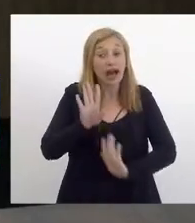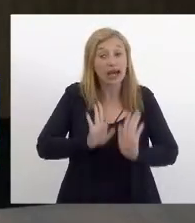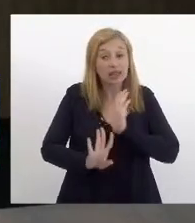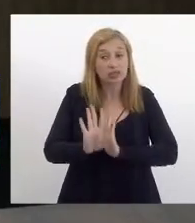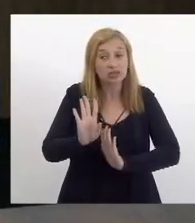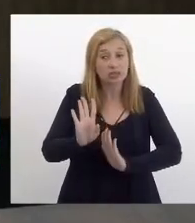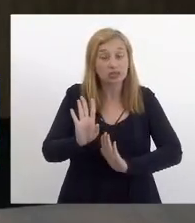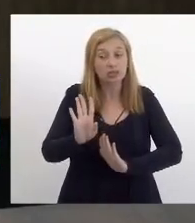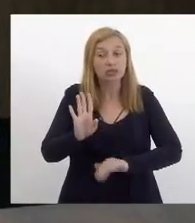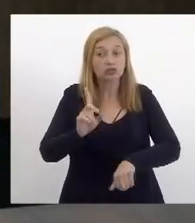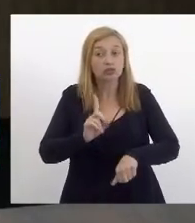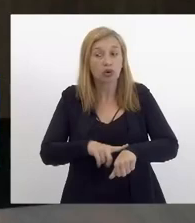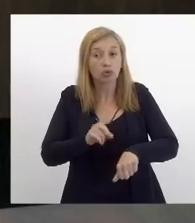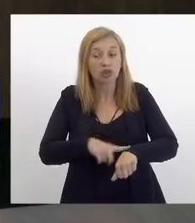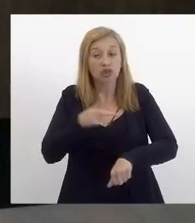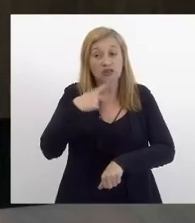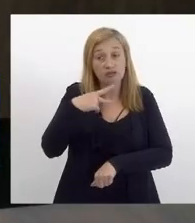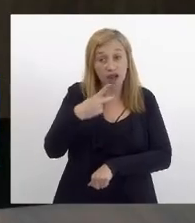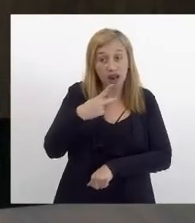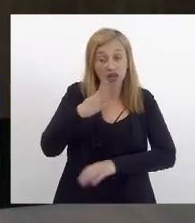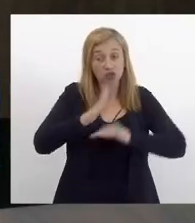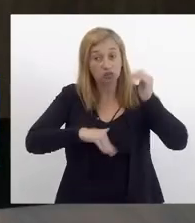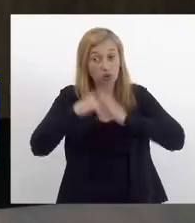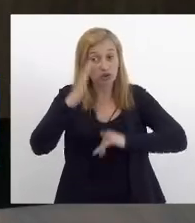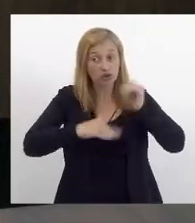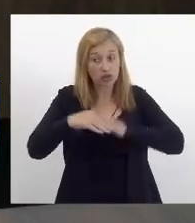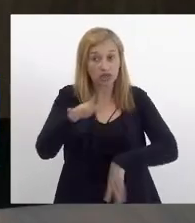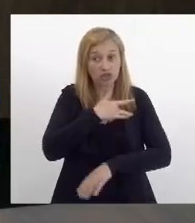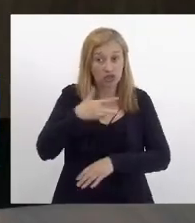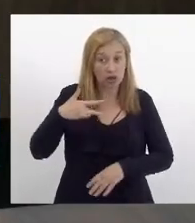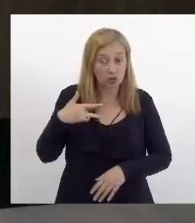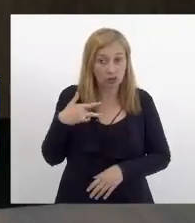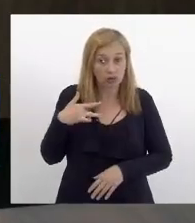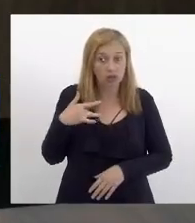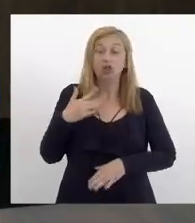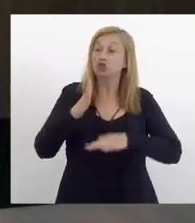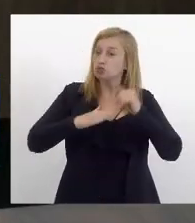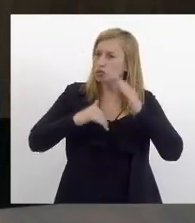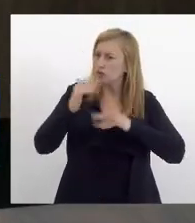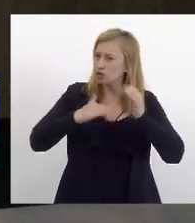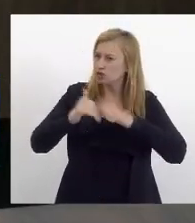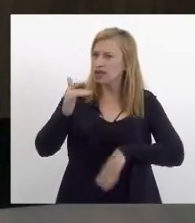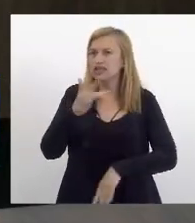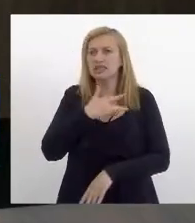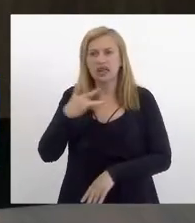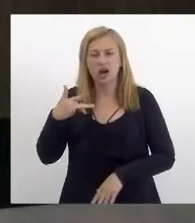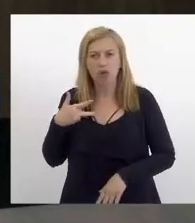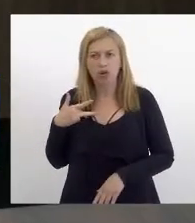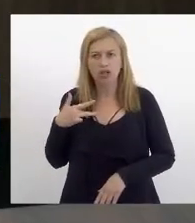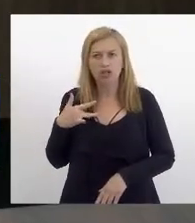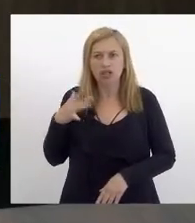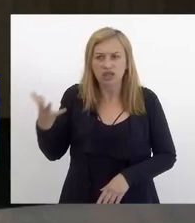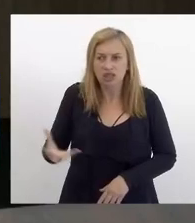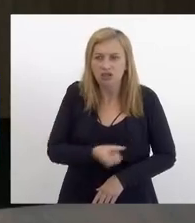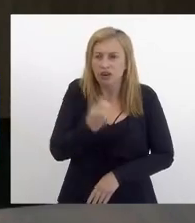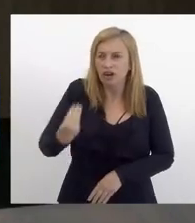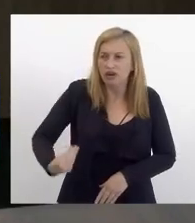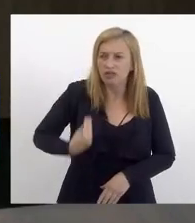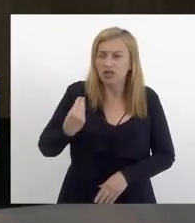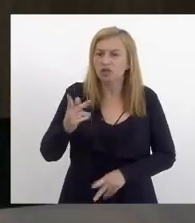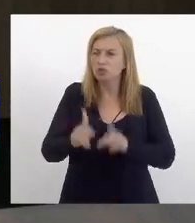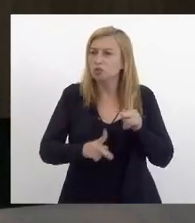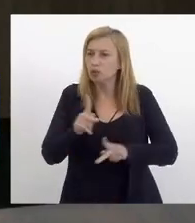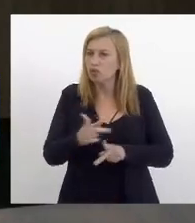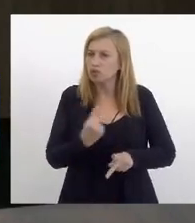setona na língua para falar dos profissionais de saúde porque os profissionais de saúde foi que salvar a vida do nosso